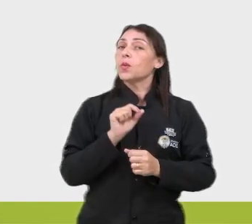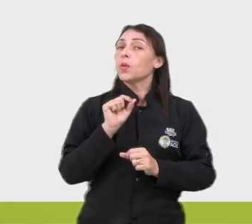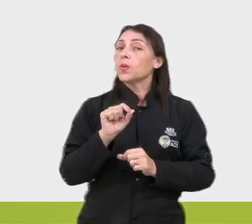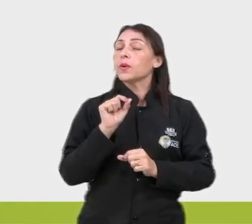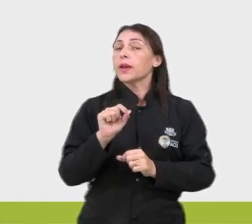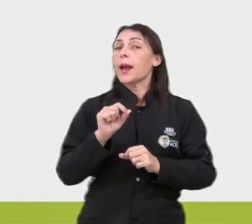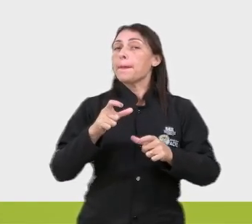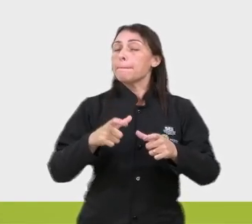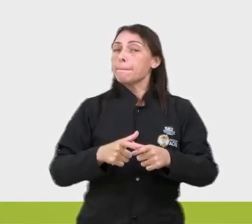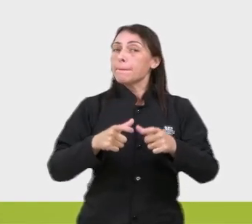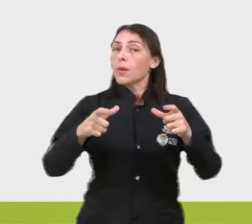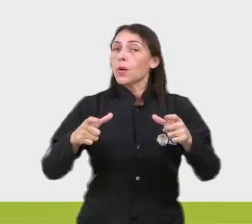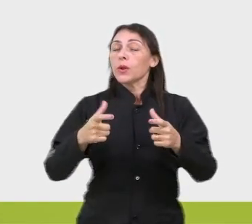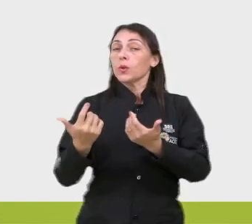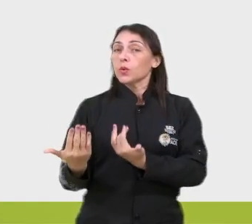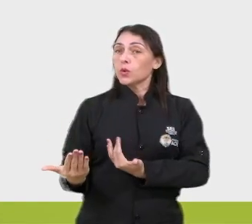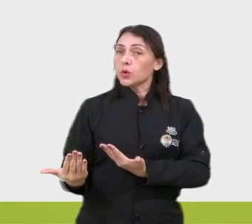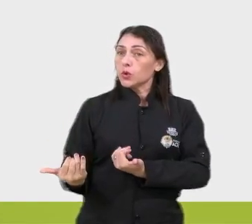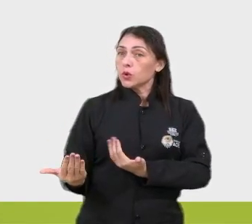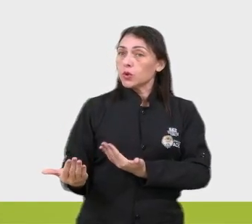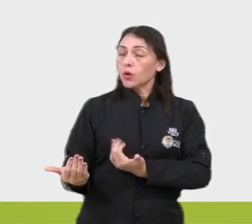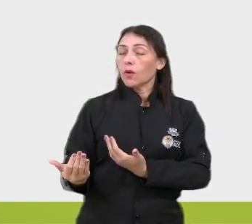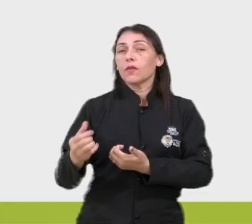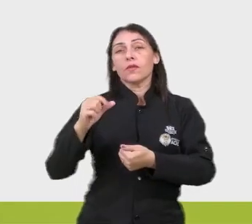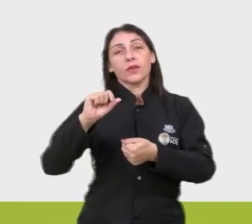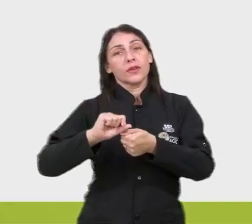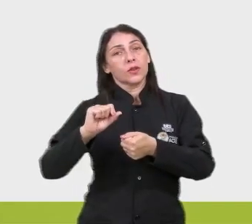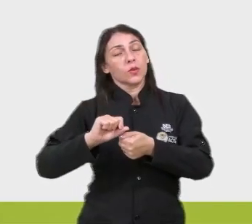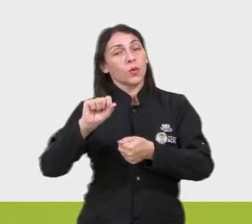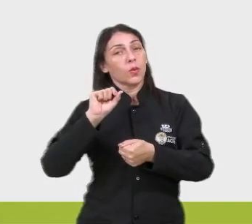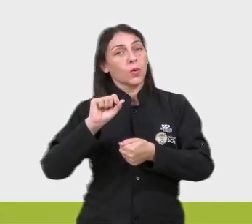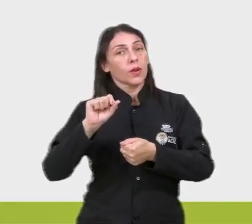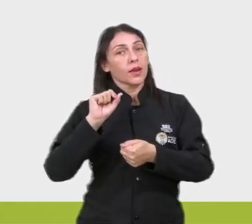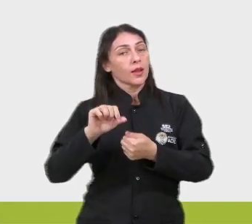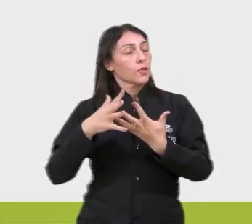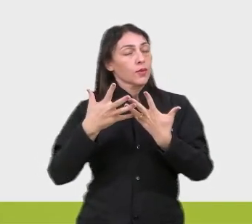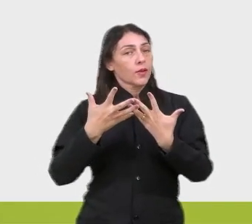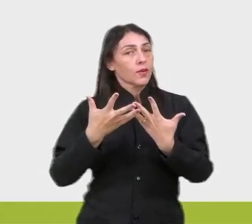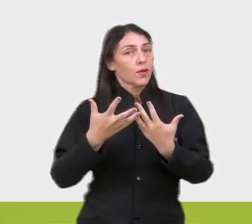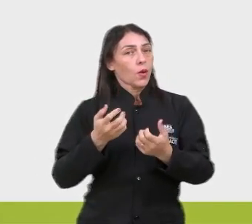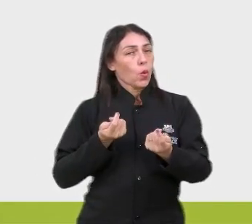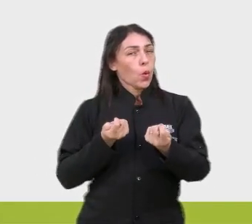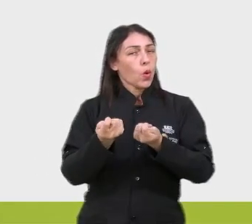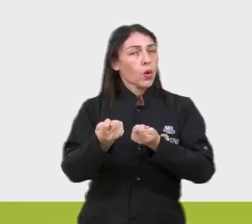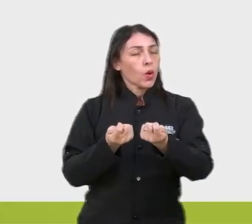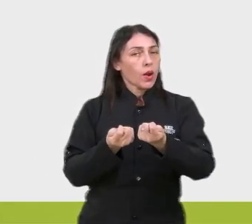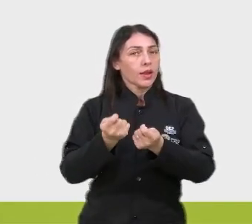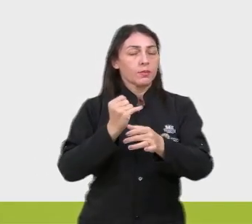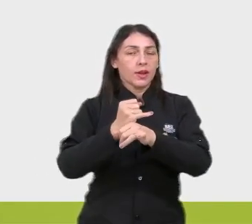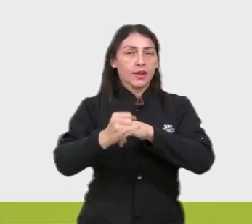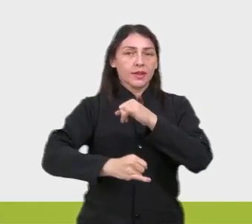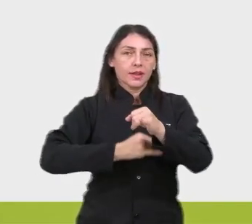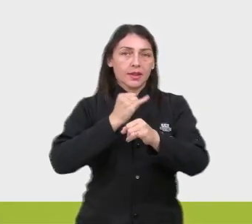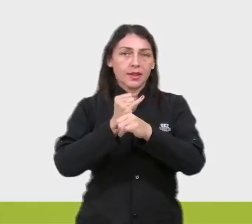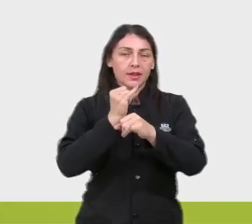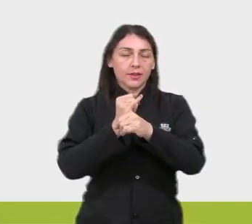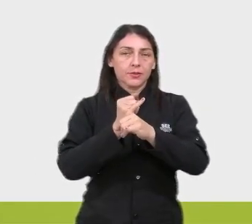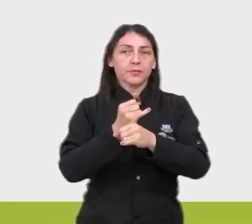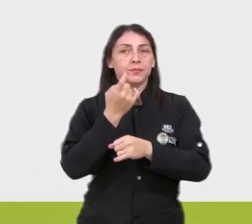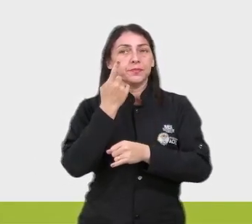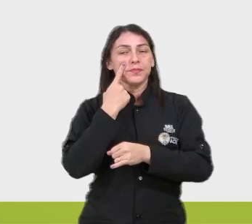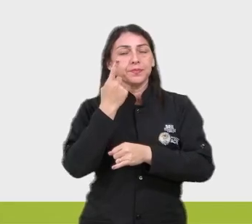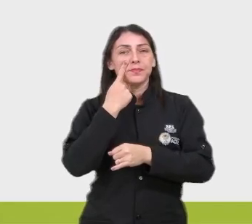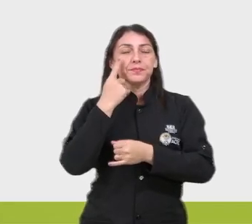que a maioria dos jovens esteja sendo contra, controlados pela internet. Então,